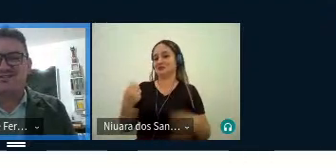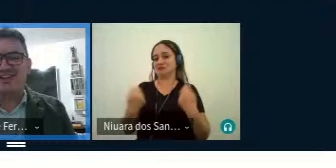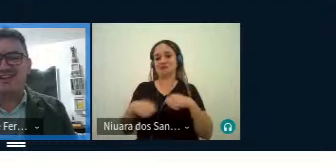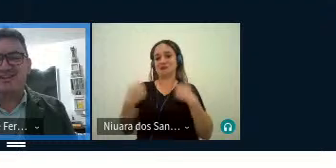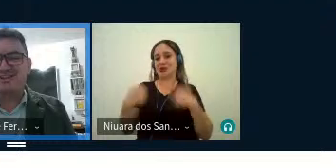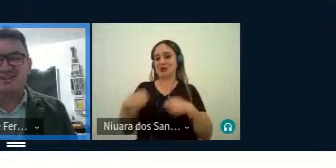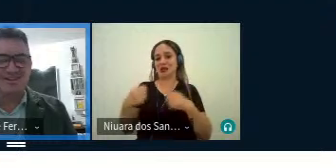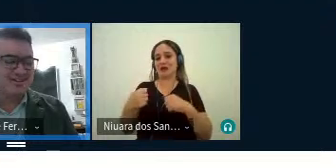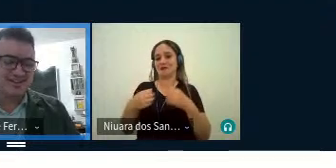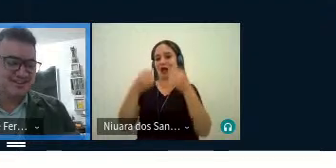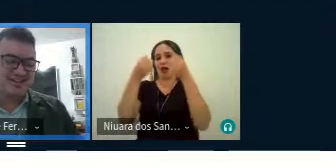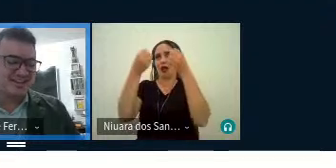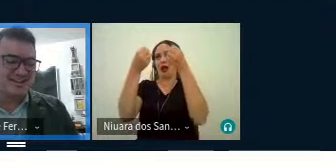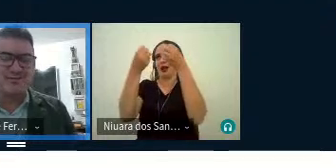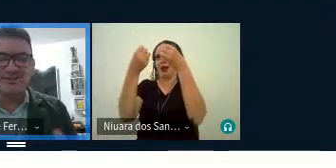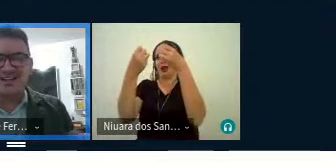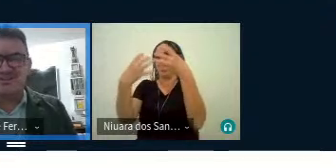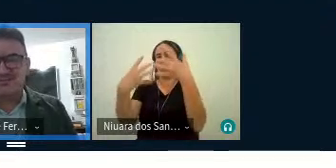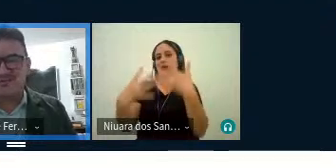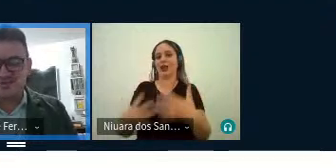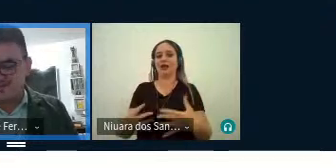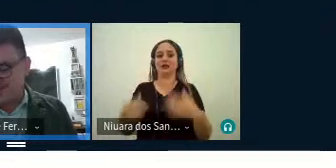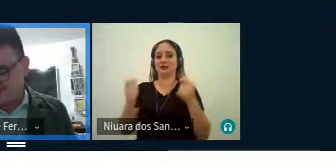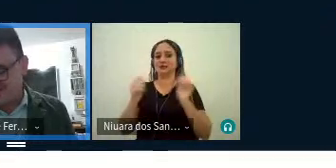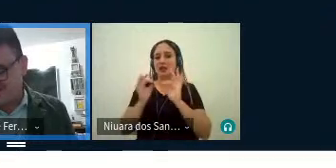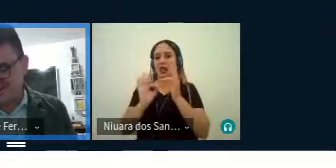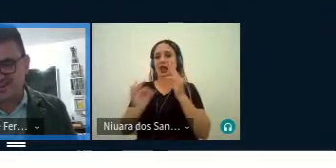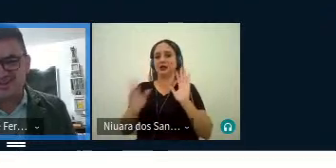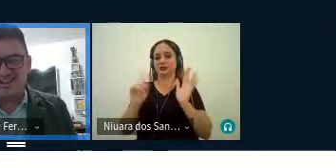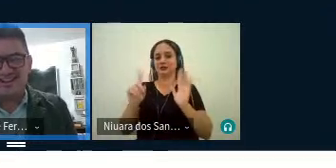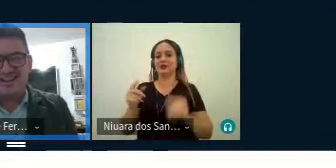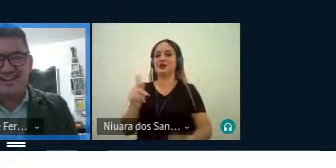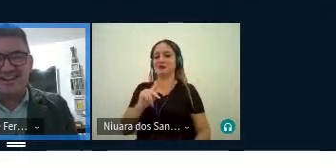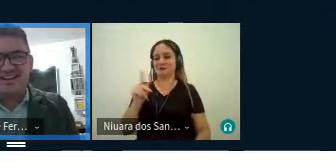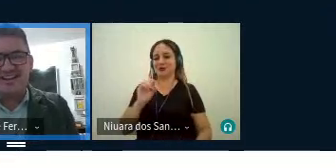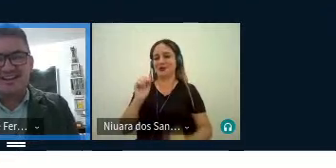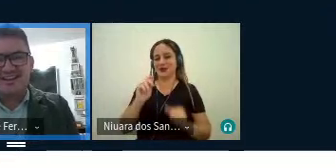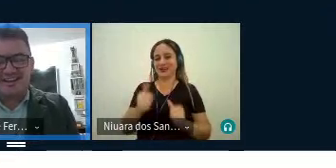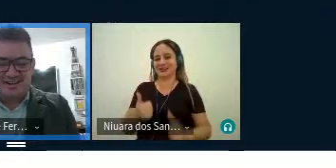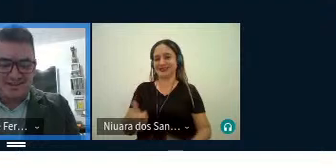falar, estender, não. Bastava, o professor estava ok, né?